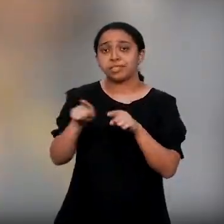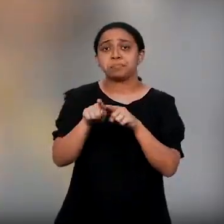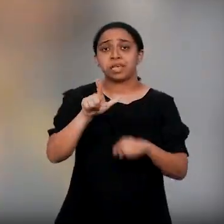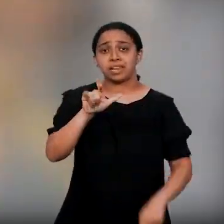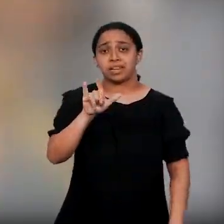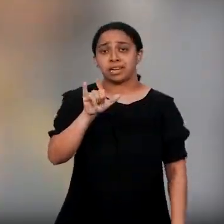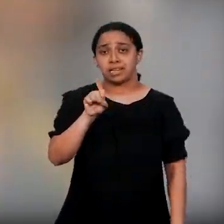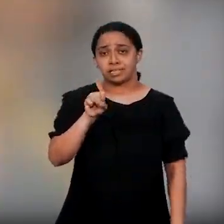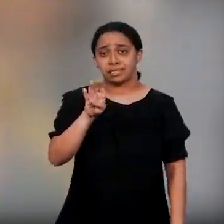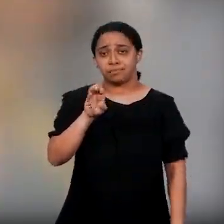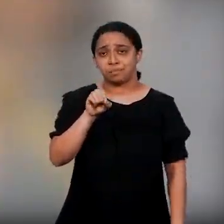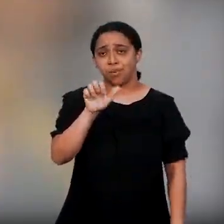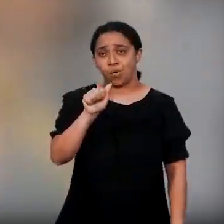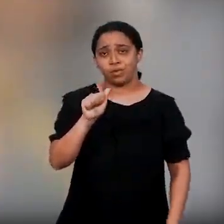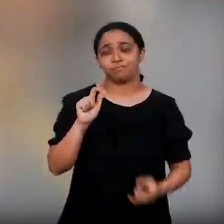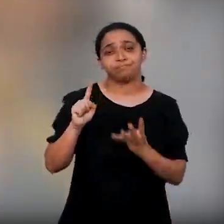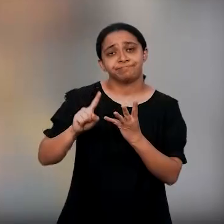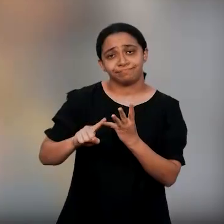Aveiro e Lisboa,